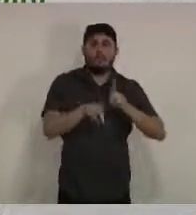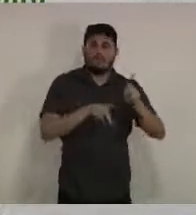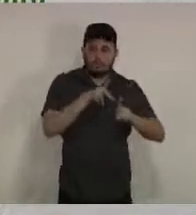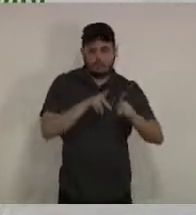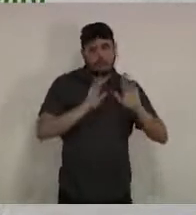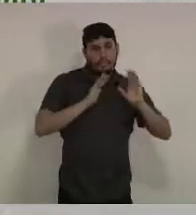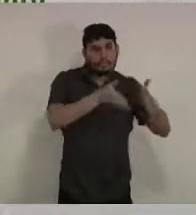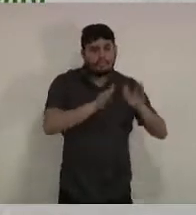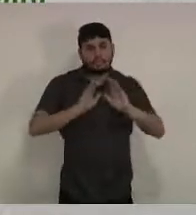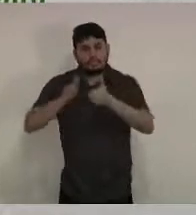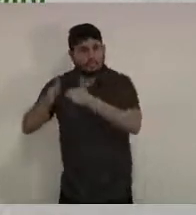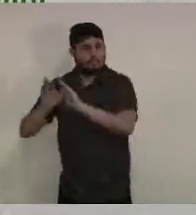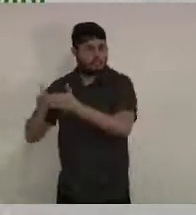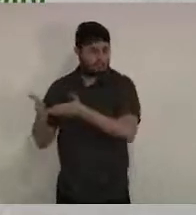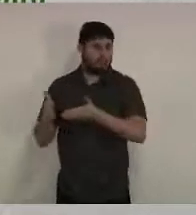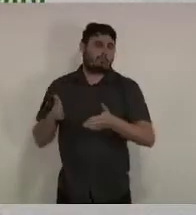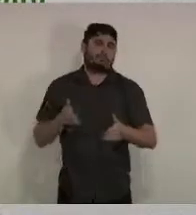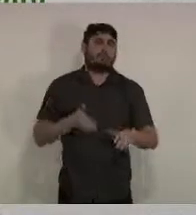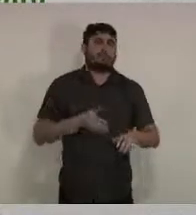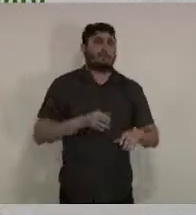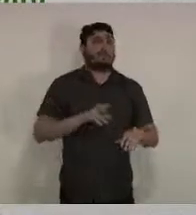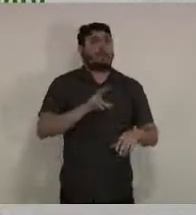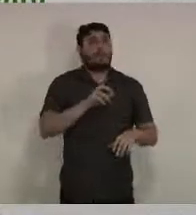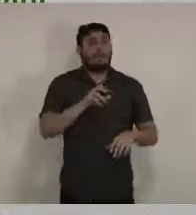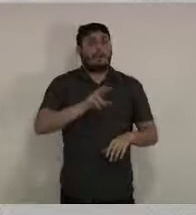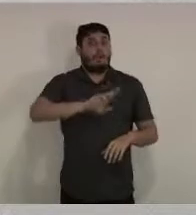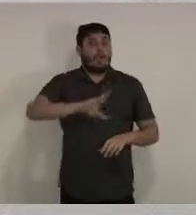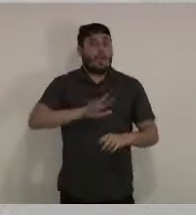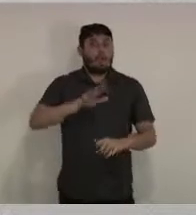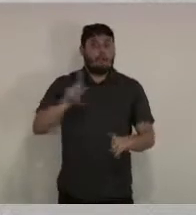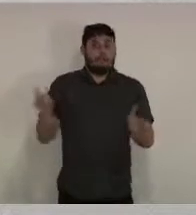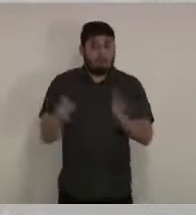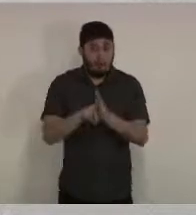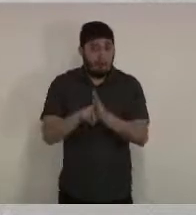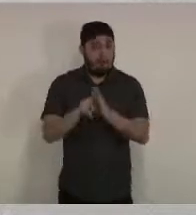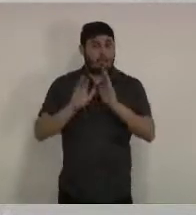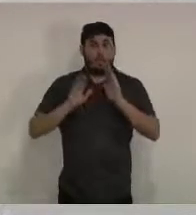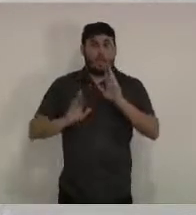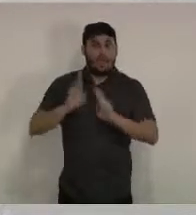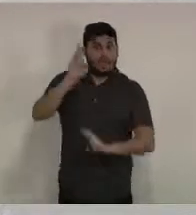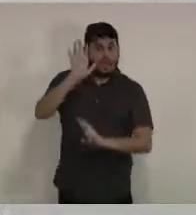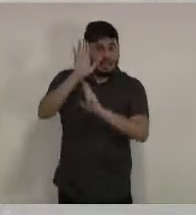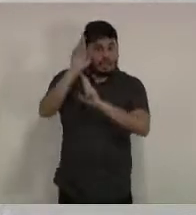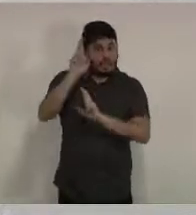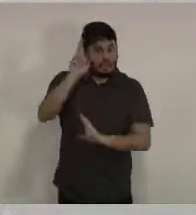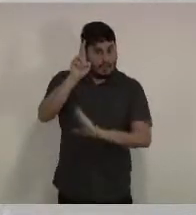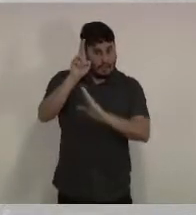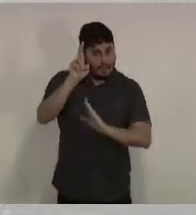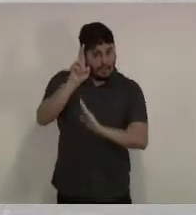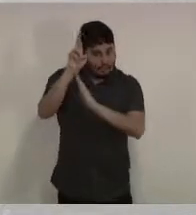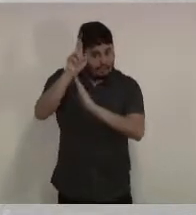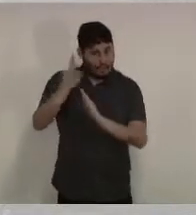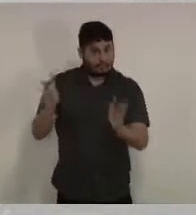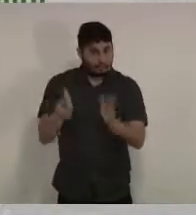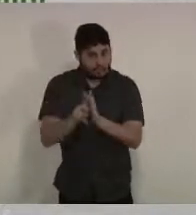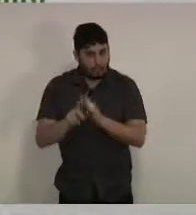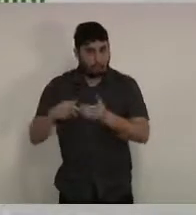ponto de testes, mas haverá testes lá. Nós ampliaremos para pontos como, volta um pouquinho, por favor,